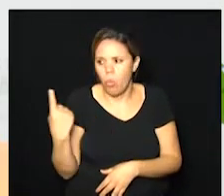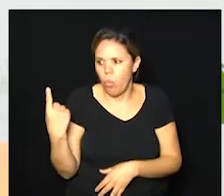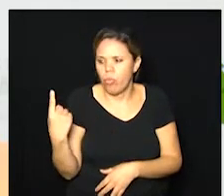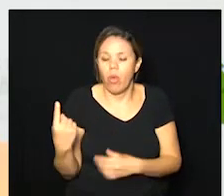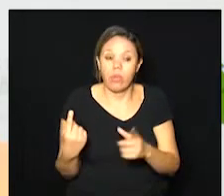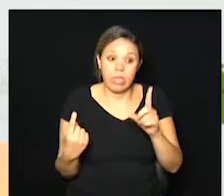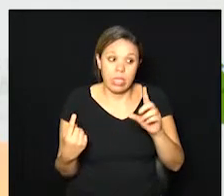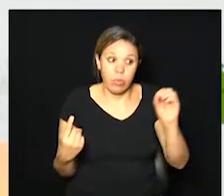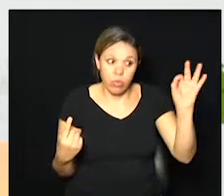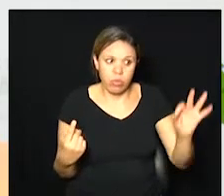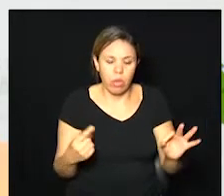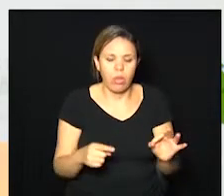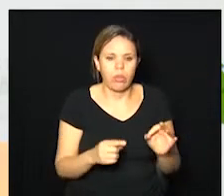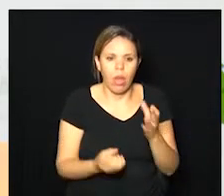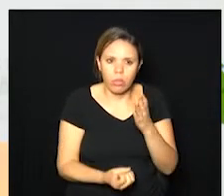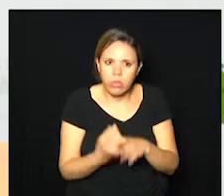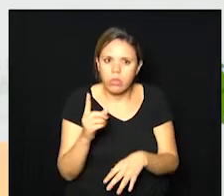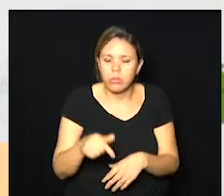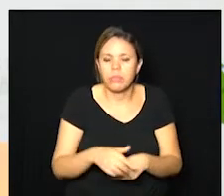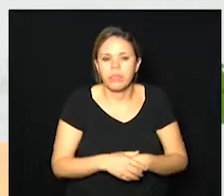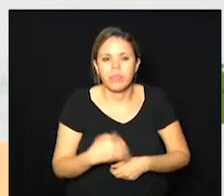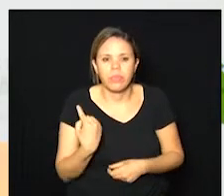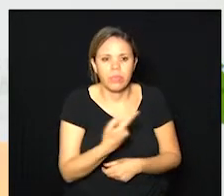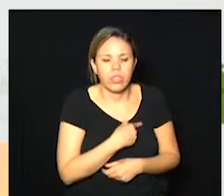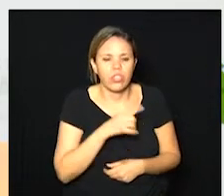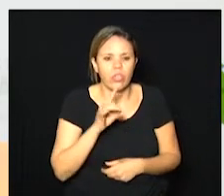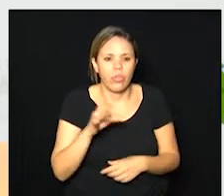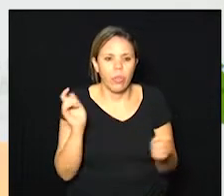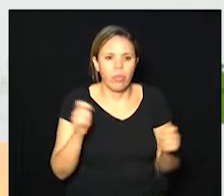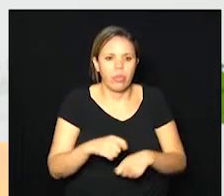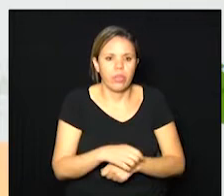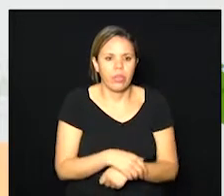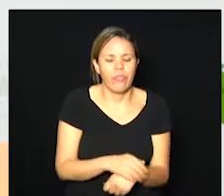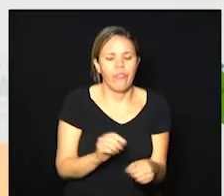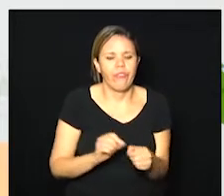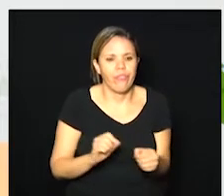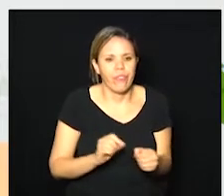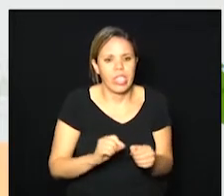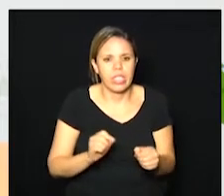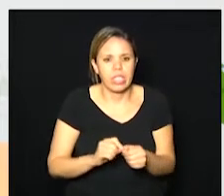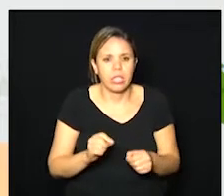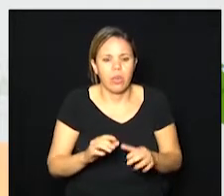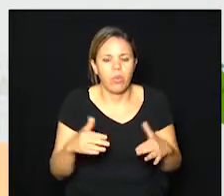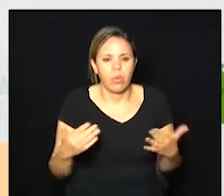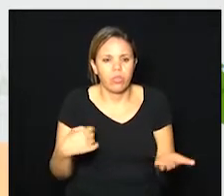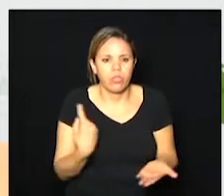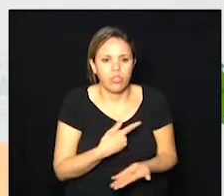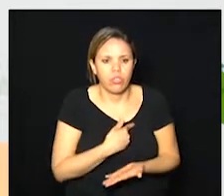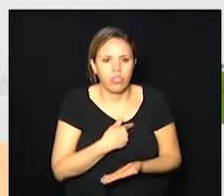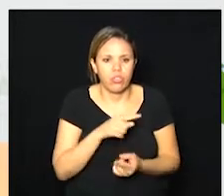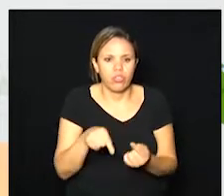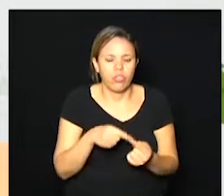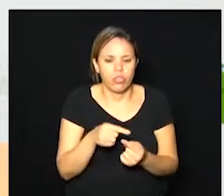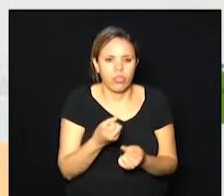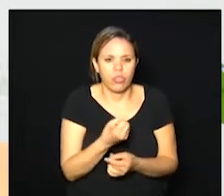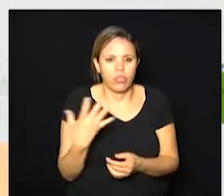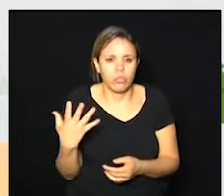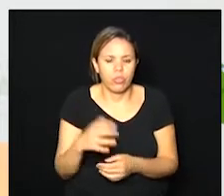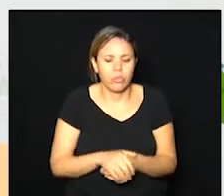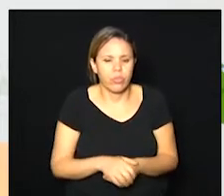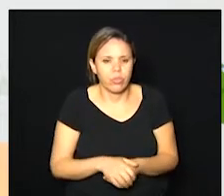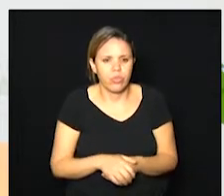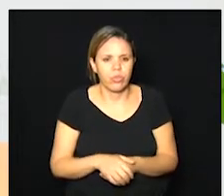casos que aconteceu isso nós só vamos poder fazer quando nós atingirmos uma classificação